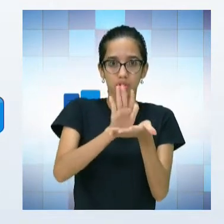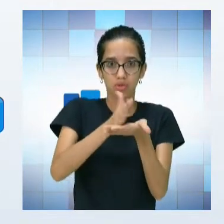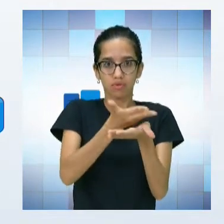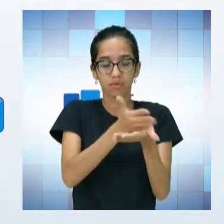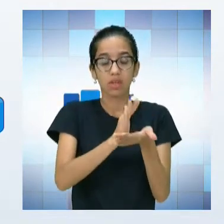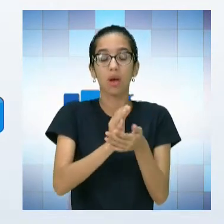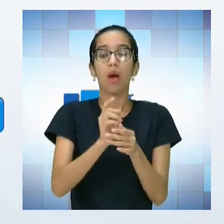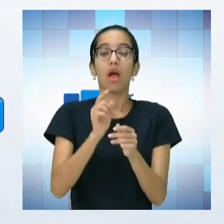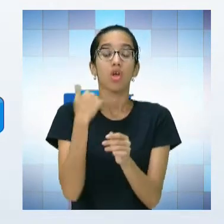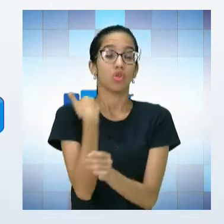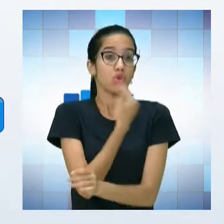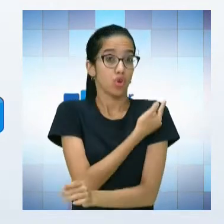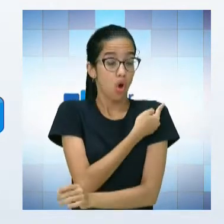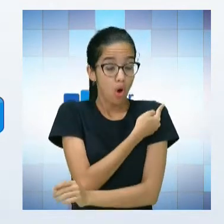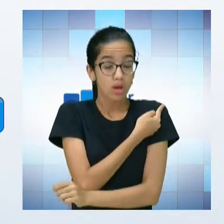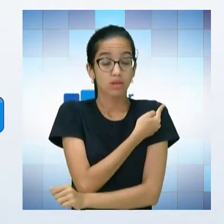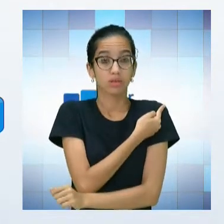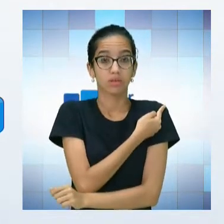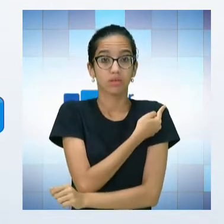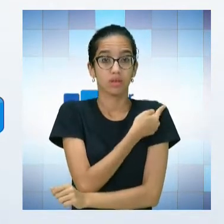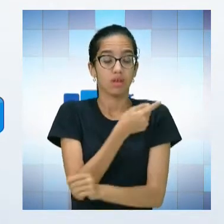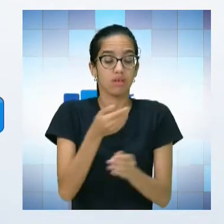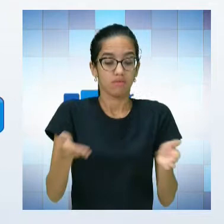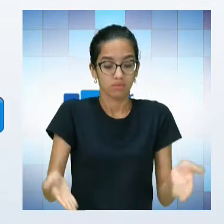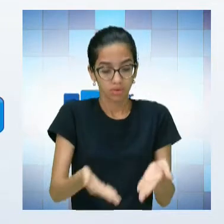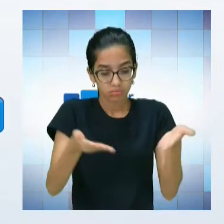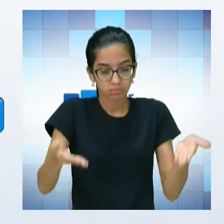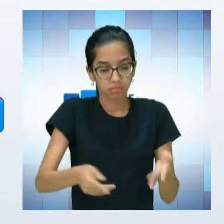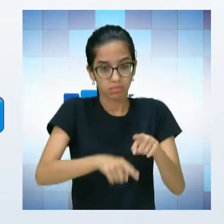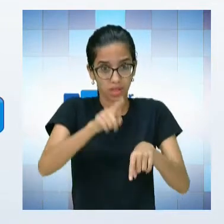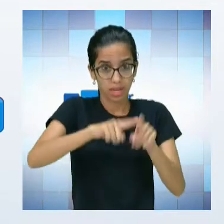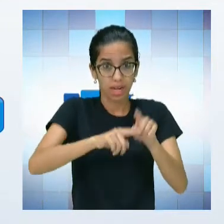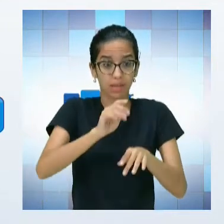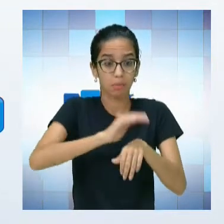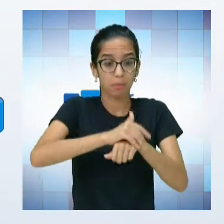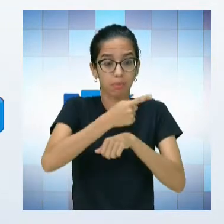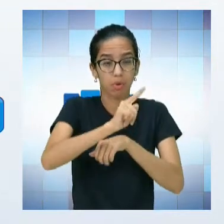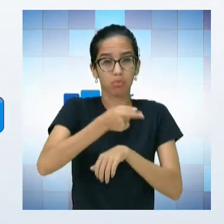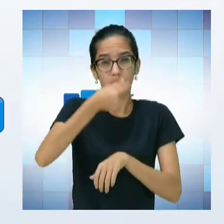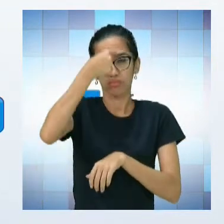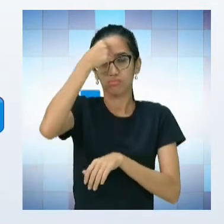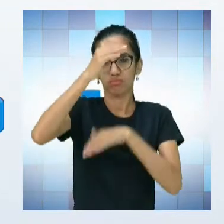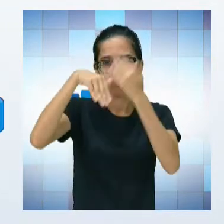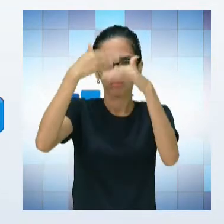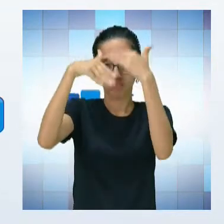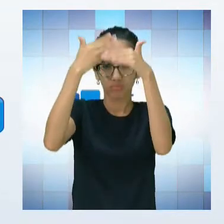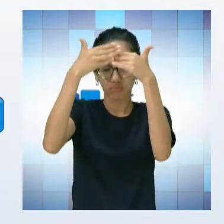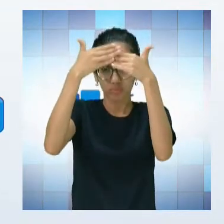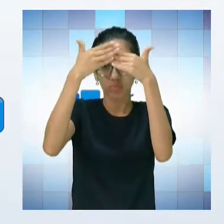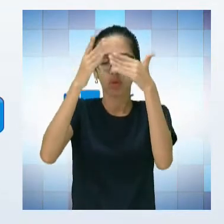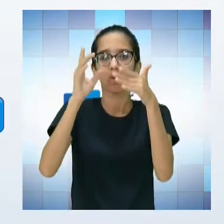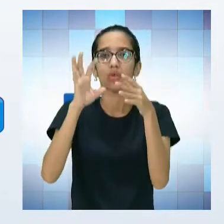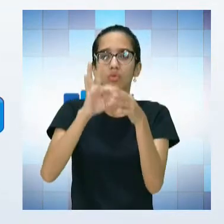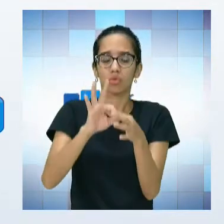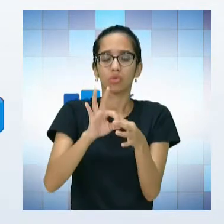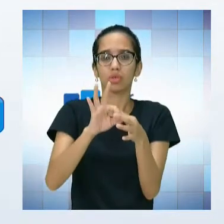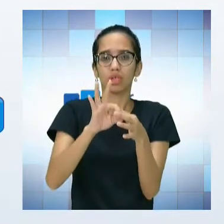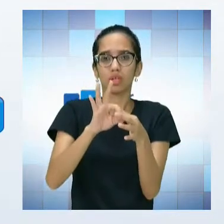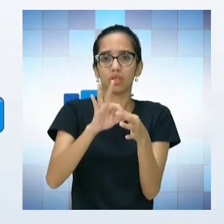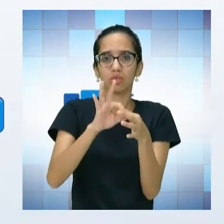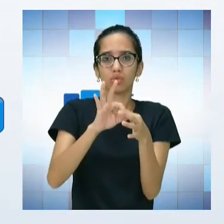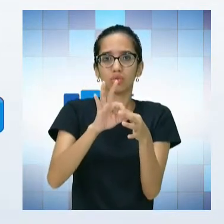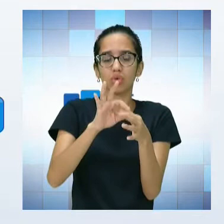estimular o raciocínio lógico do aluno, vão contribuir para